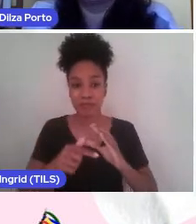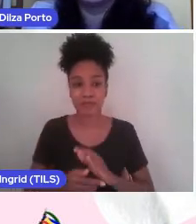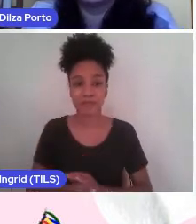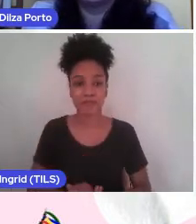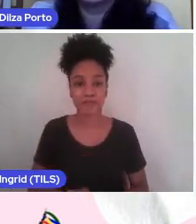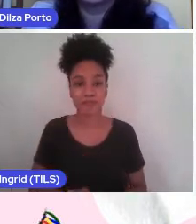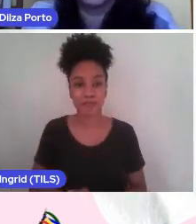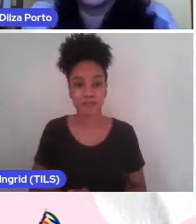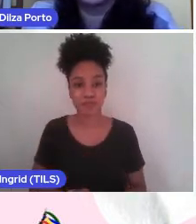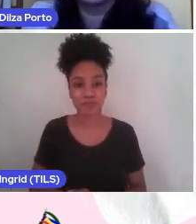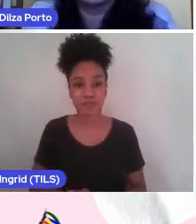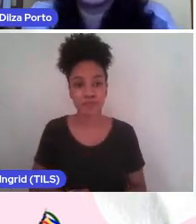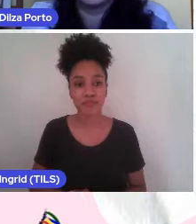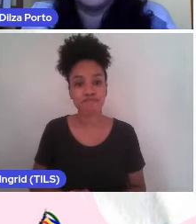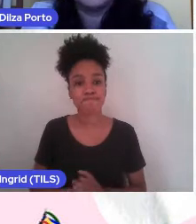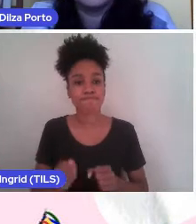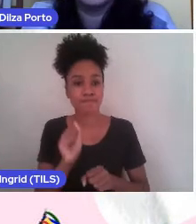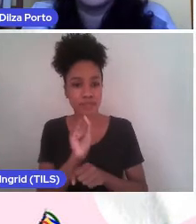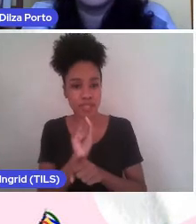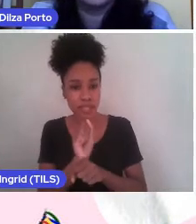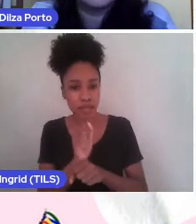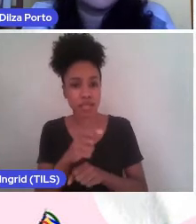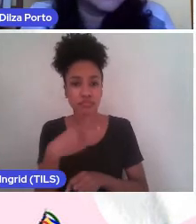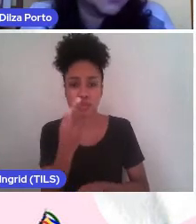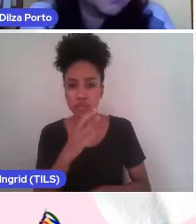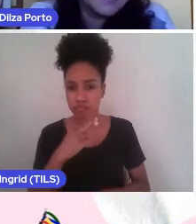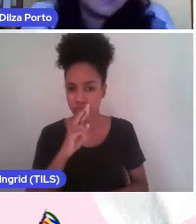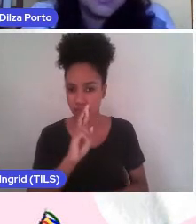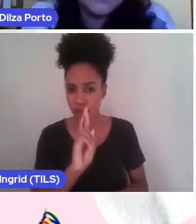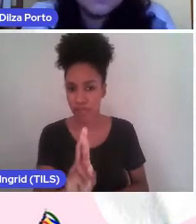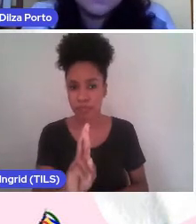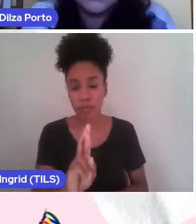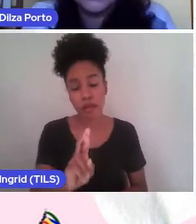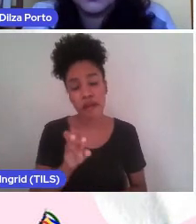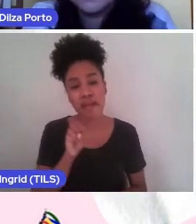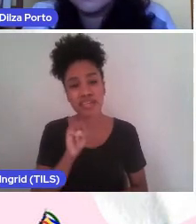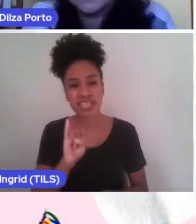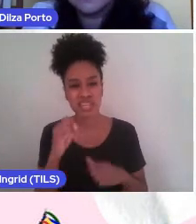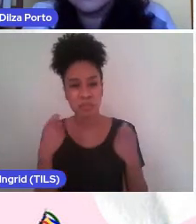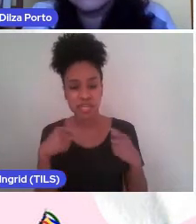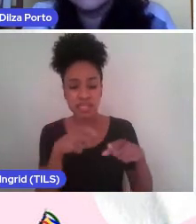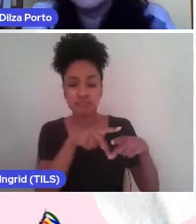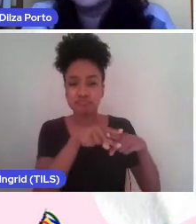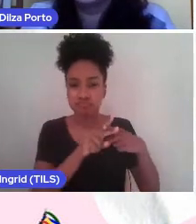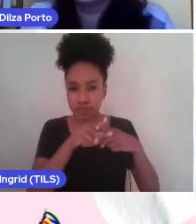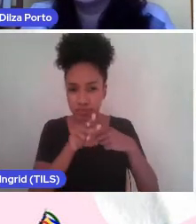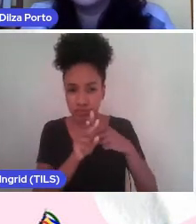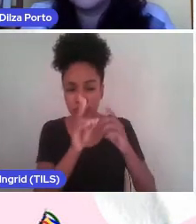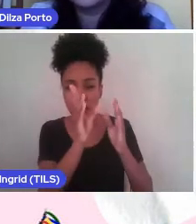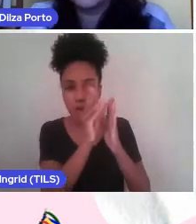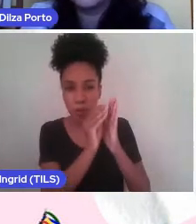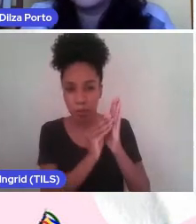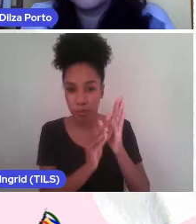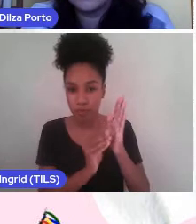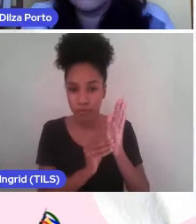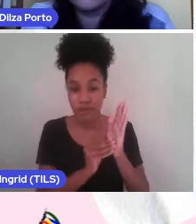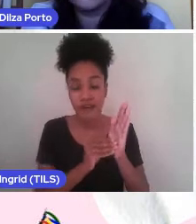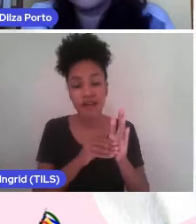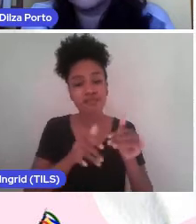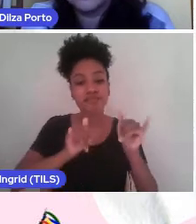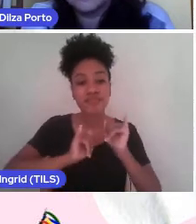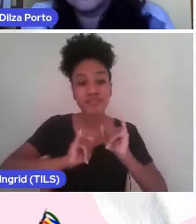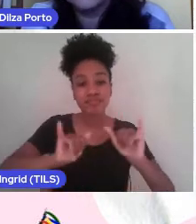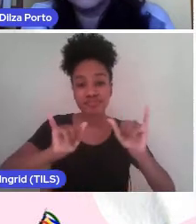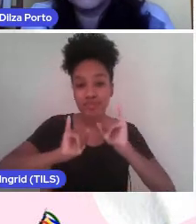Aguardar o retorno do parecerista e fazer alterações caso essas sejam solicitadas e divulgar seu material